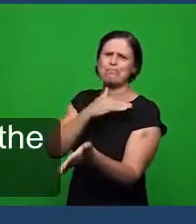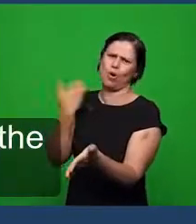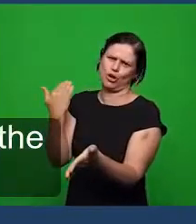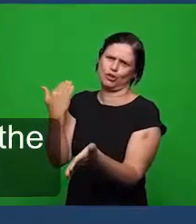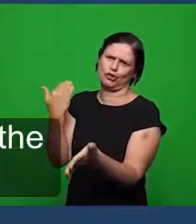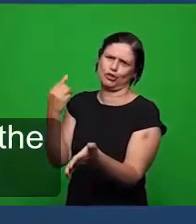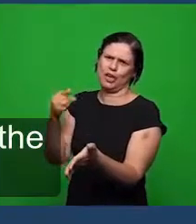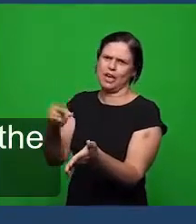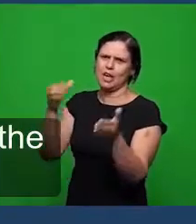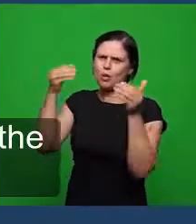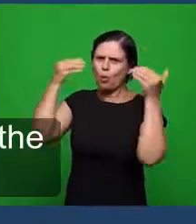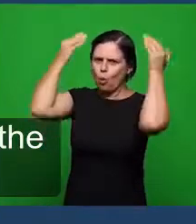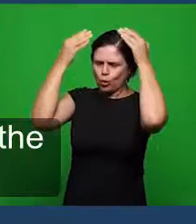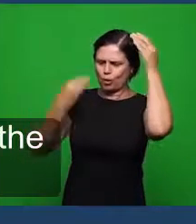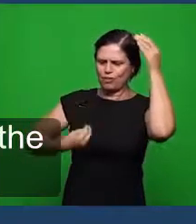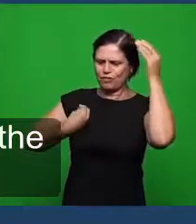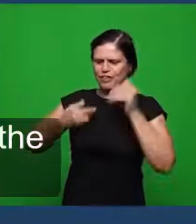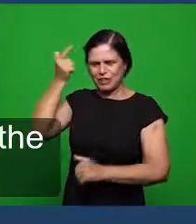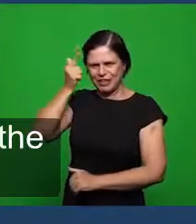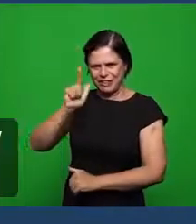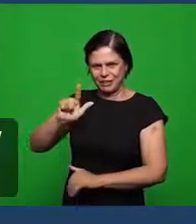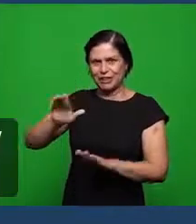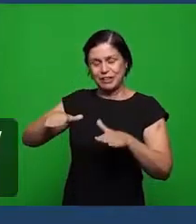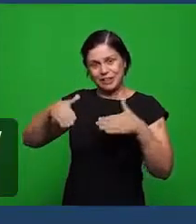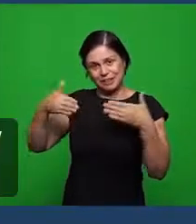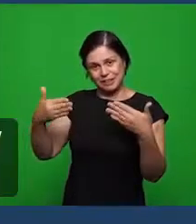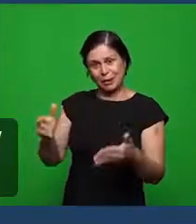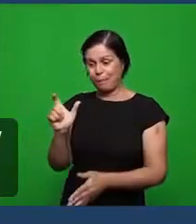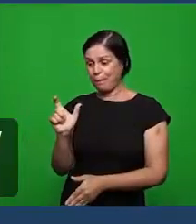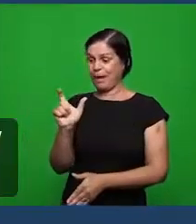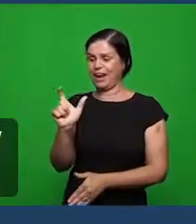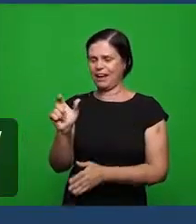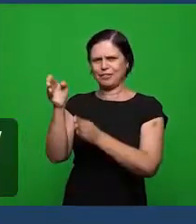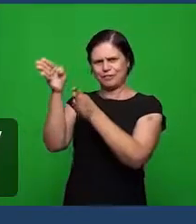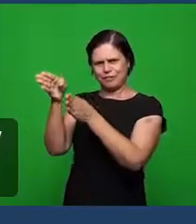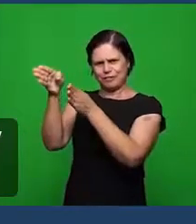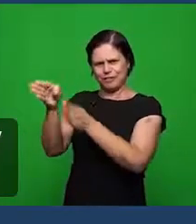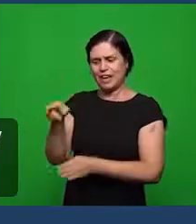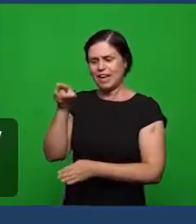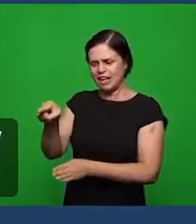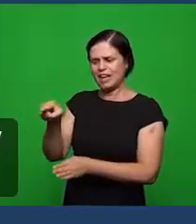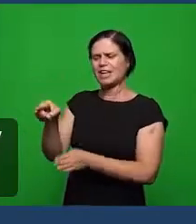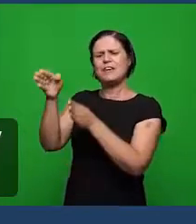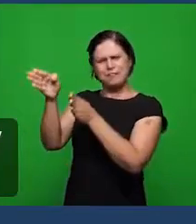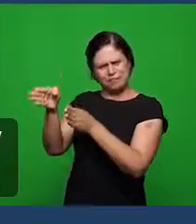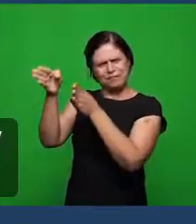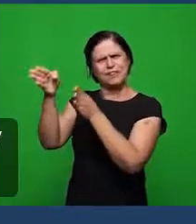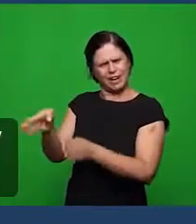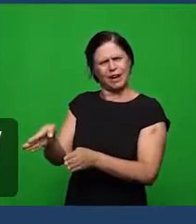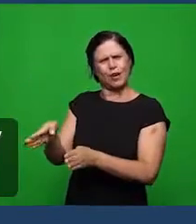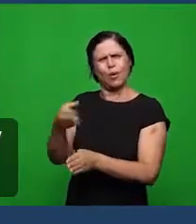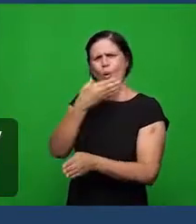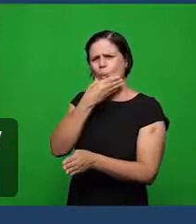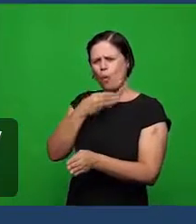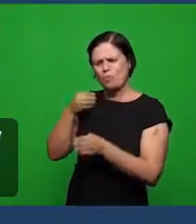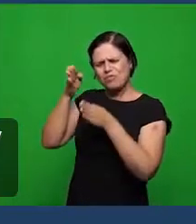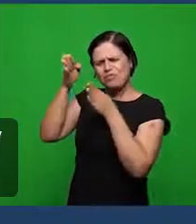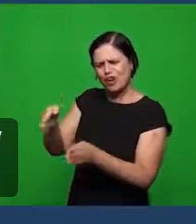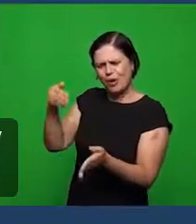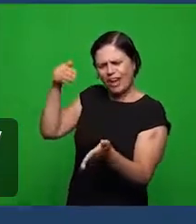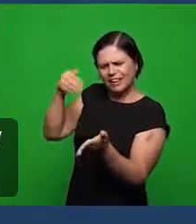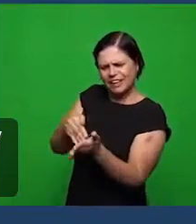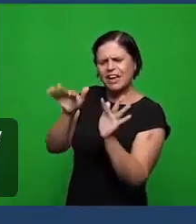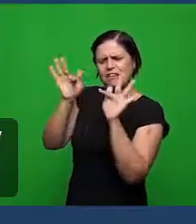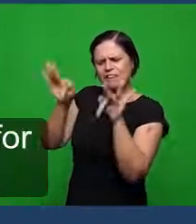e dar-te-ei a coroa da vida então Antipas é dito como a fiel testemunha e essa fiel